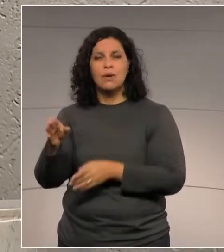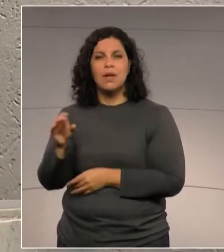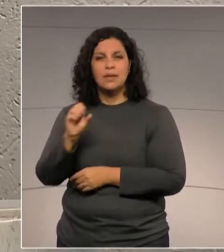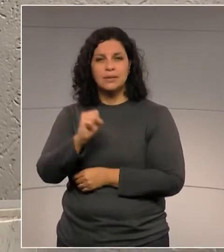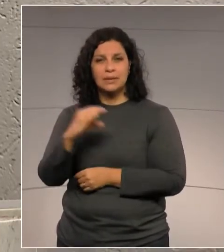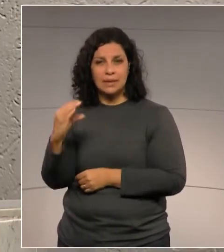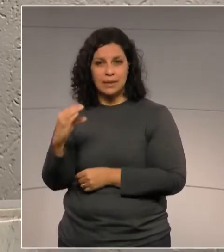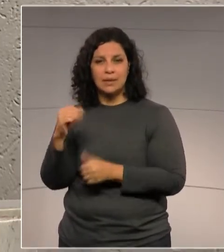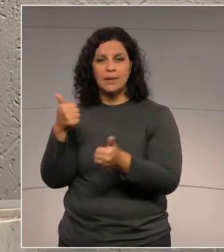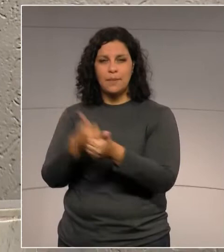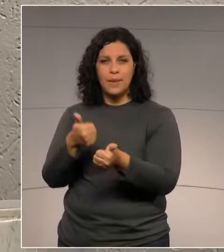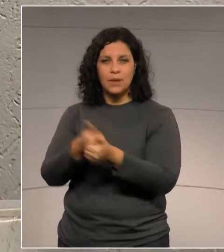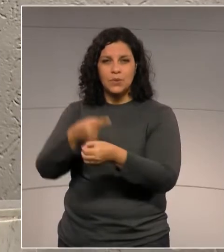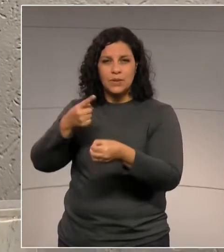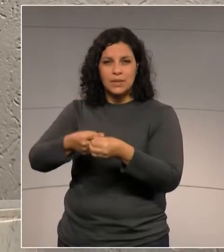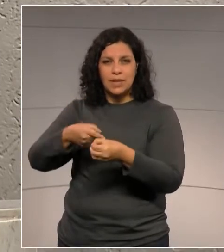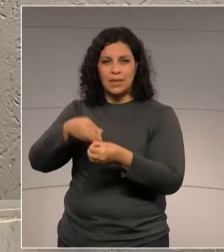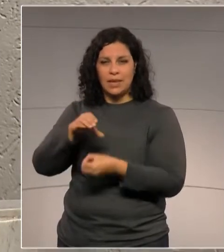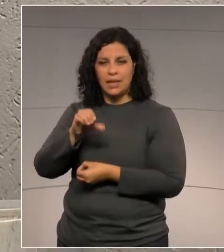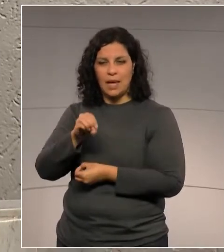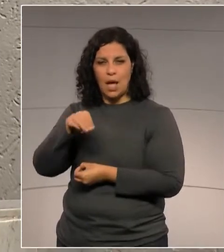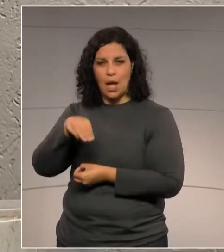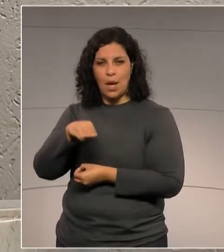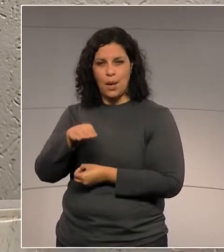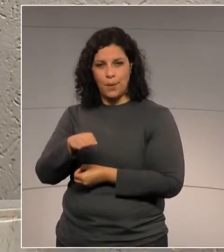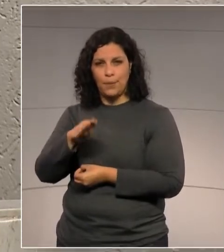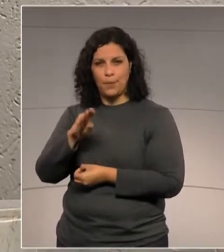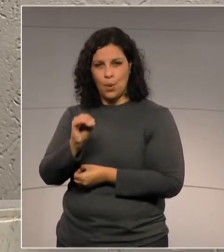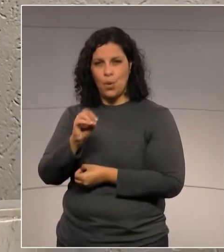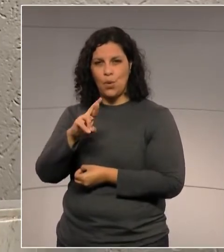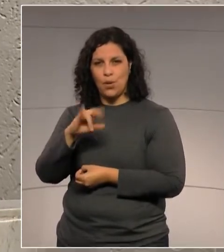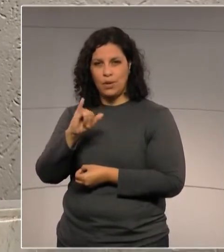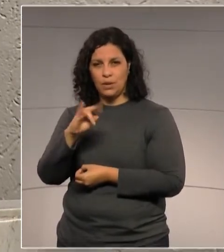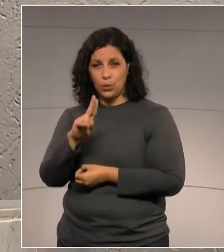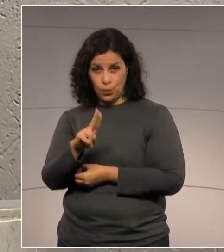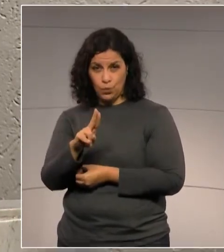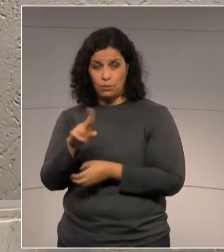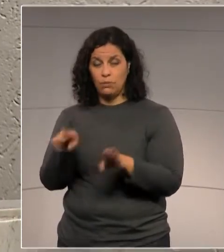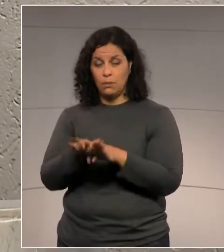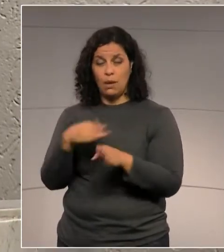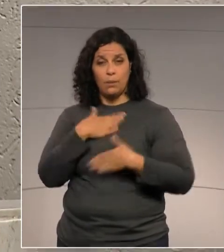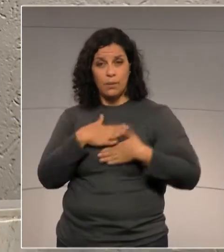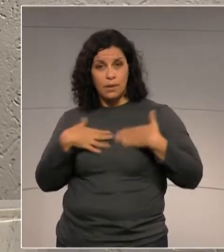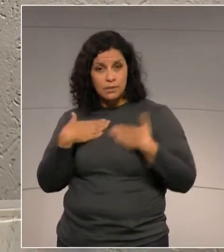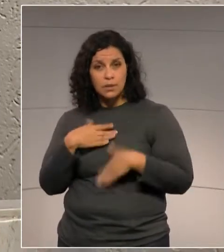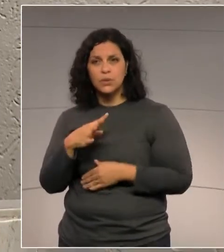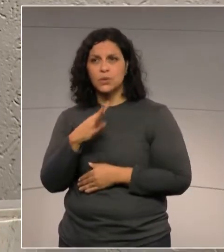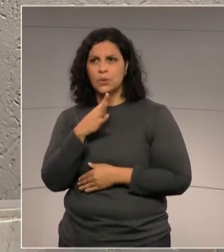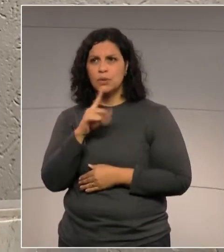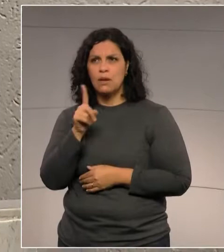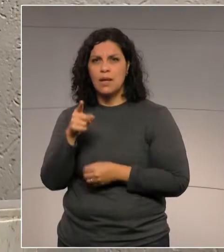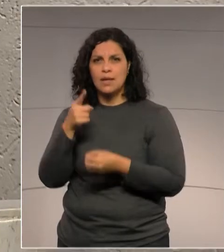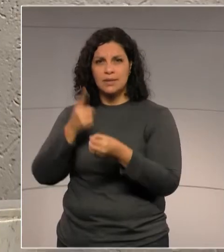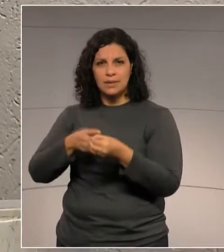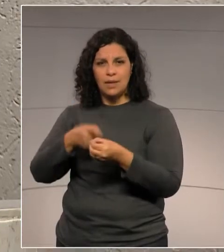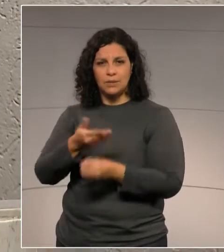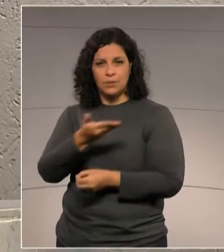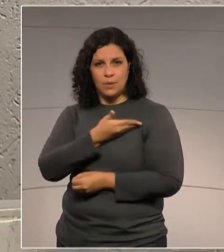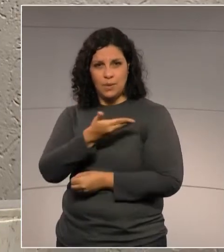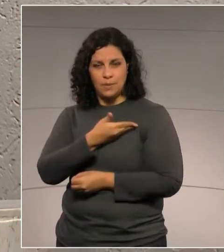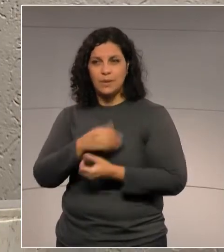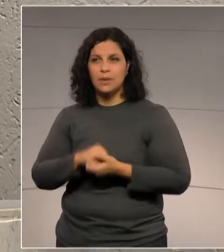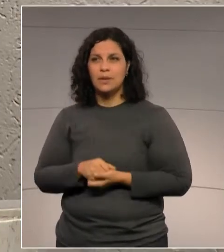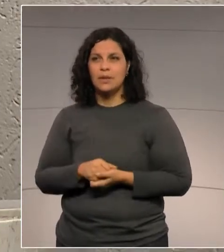no Balneário de Camboriú? Ou então, onde eu tive o prazer outro dia de ir lá na casa do meu amigo,